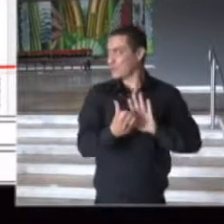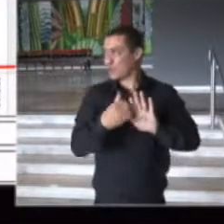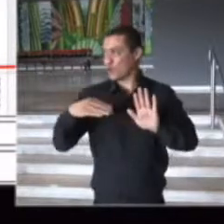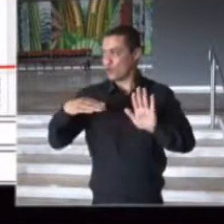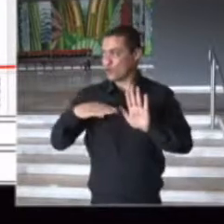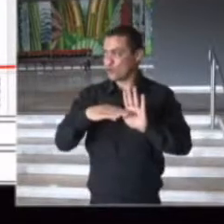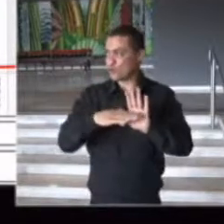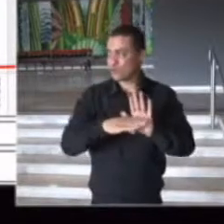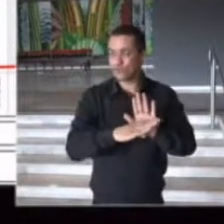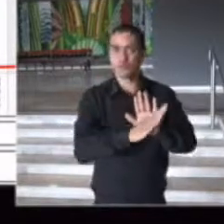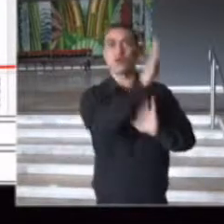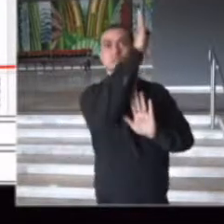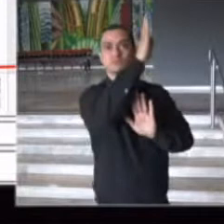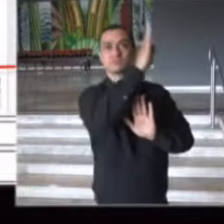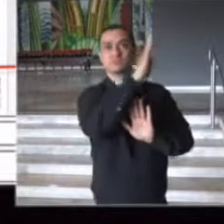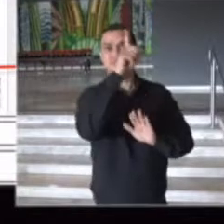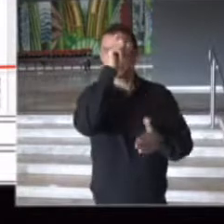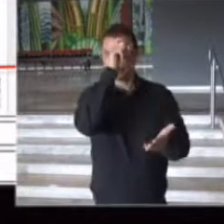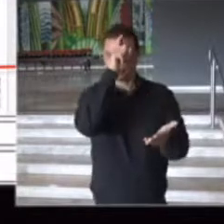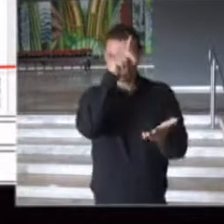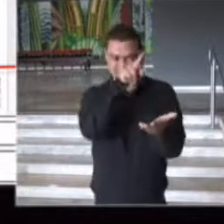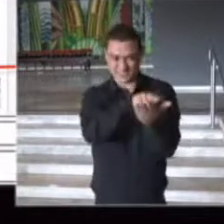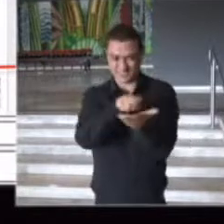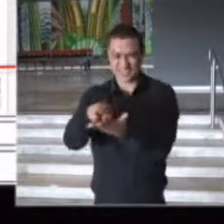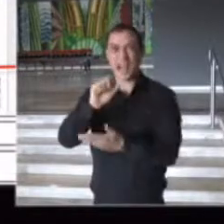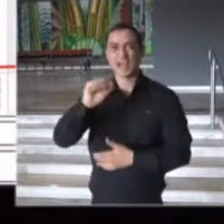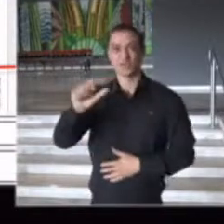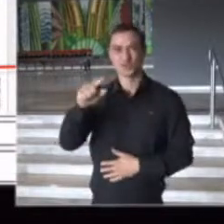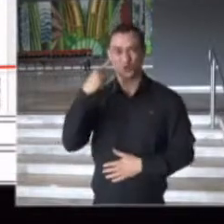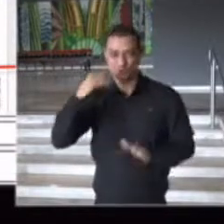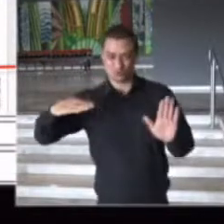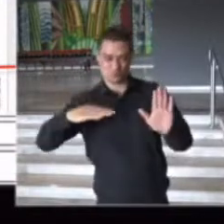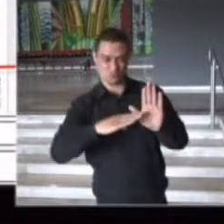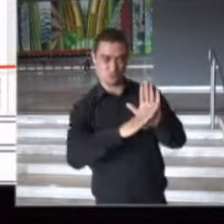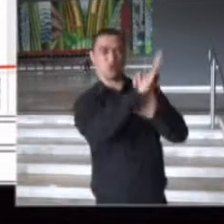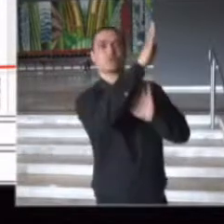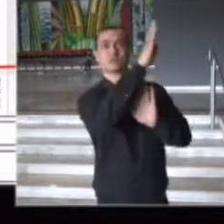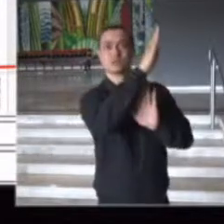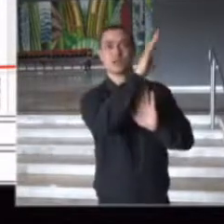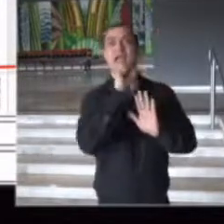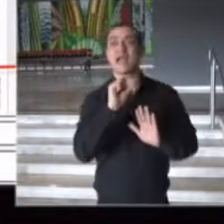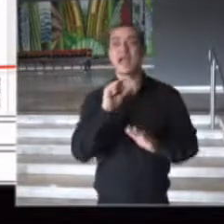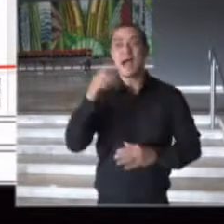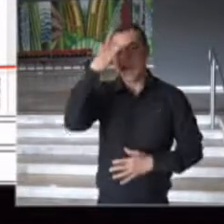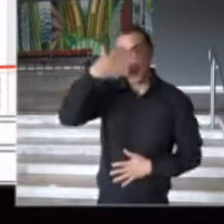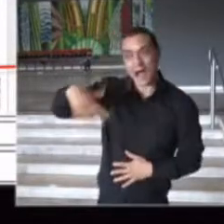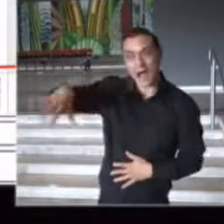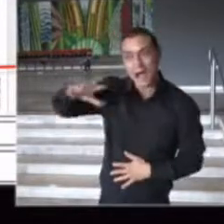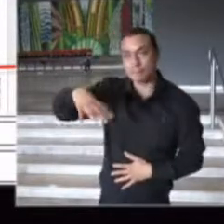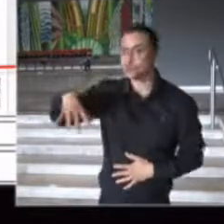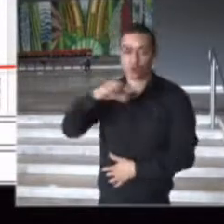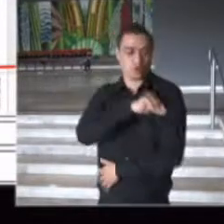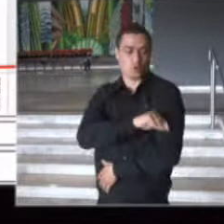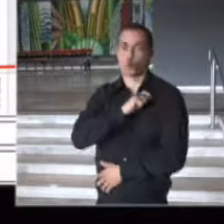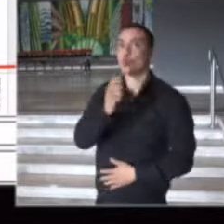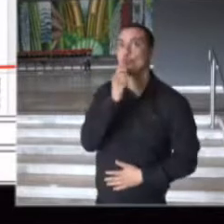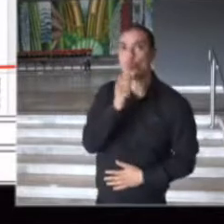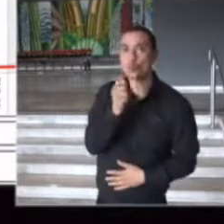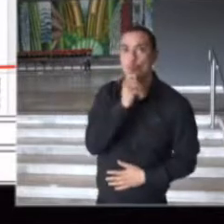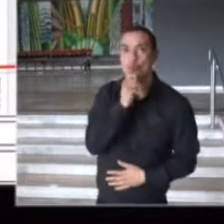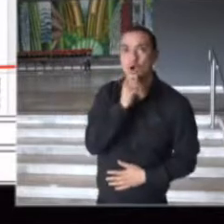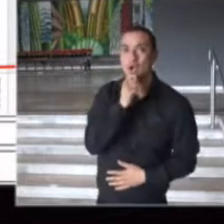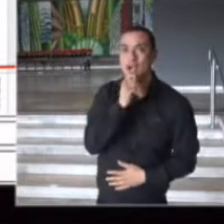novas internações e a linha azul mostra em pacientes pessoas não vacinadas.